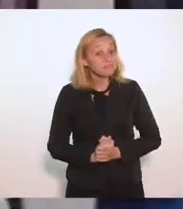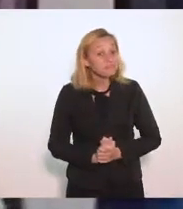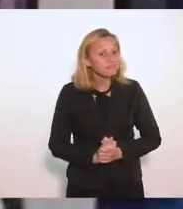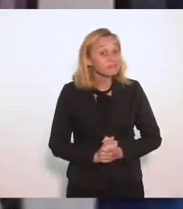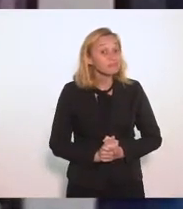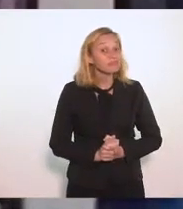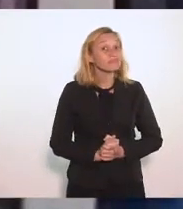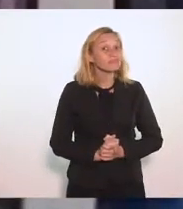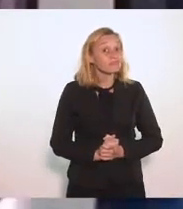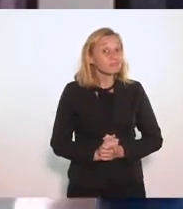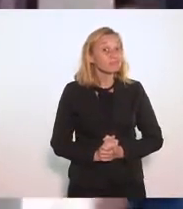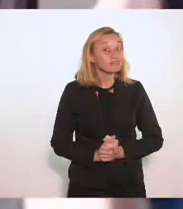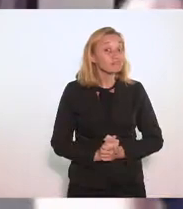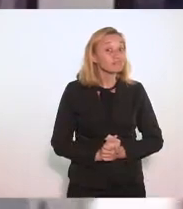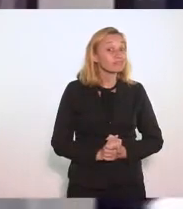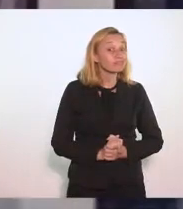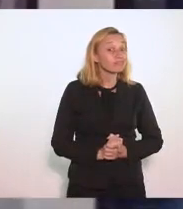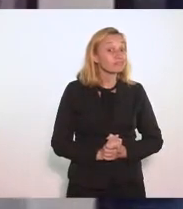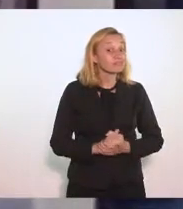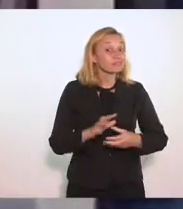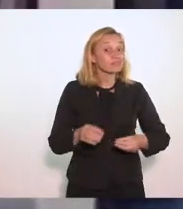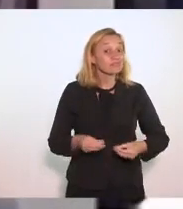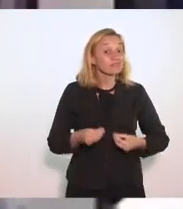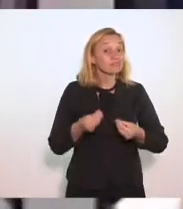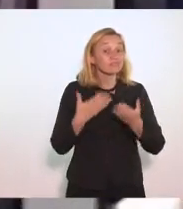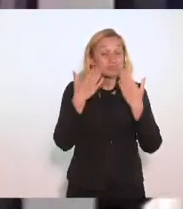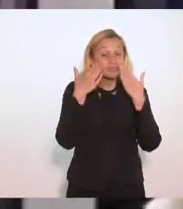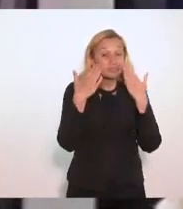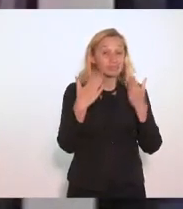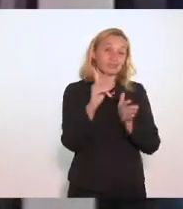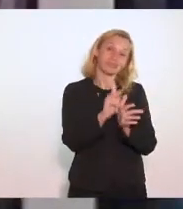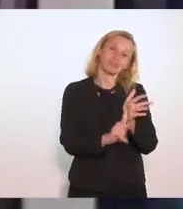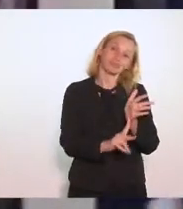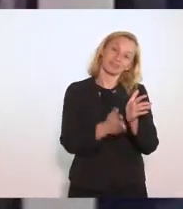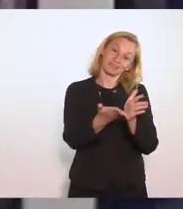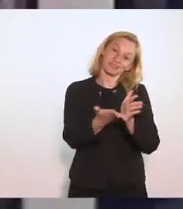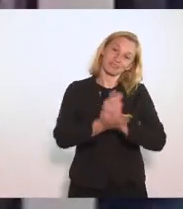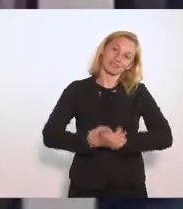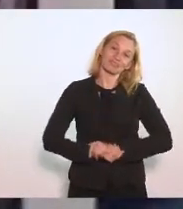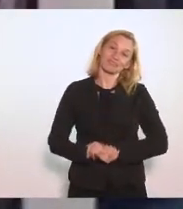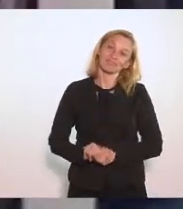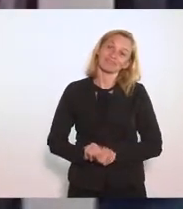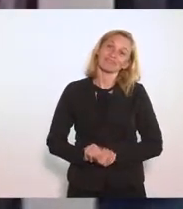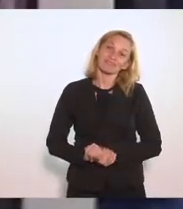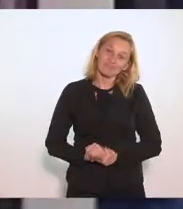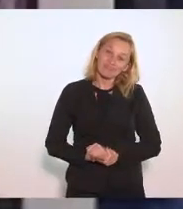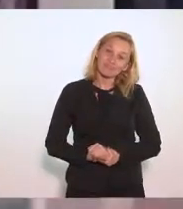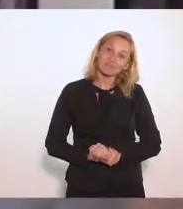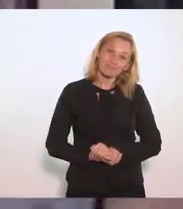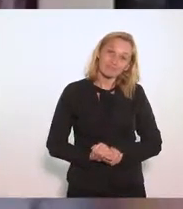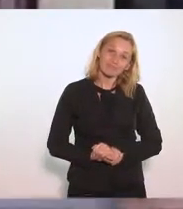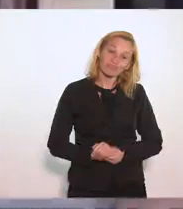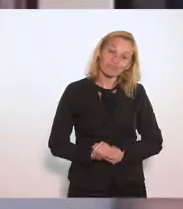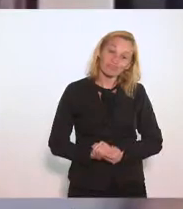conceber E apresentar Esse projeto Que foi aprovado Por todos nós